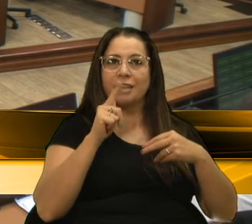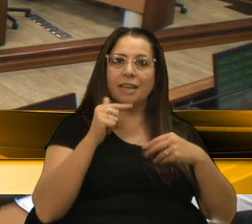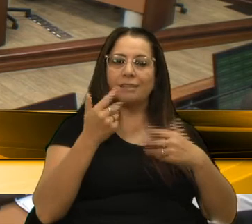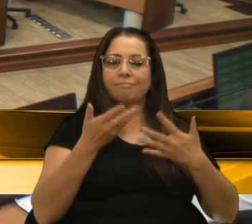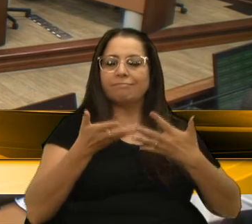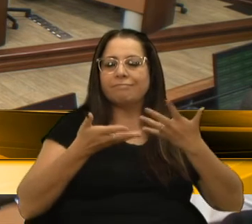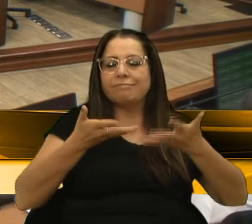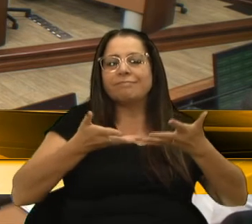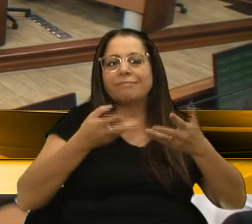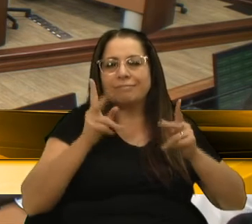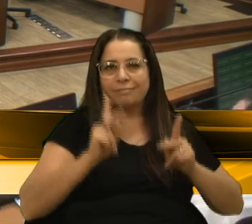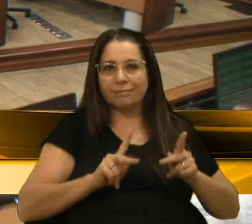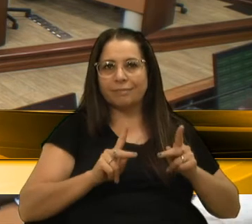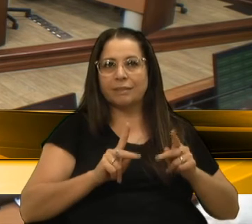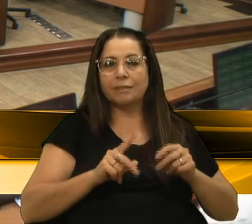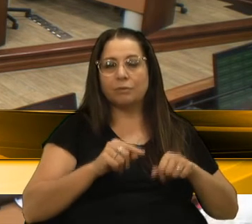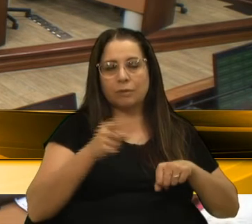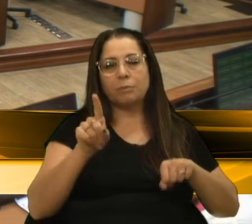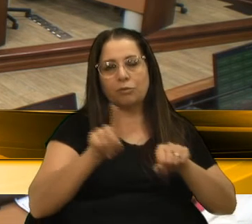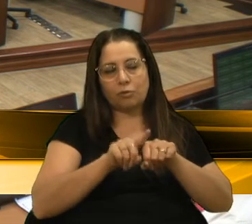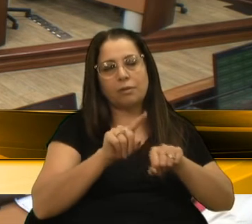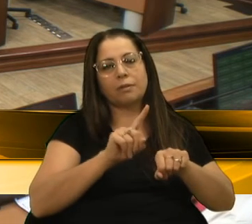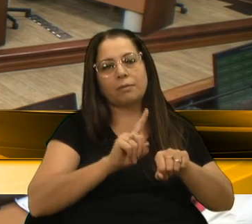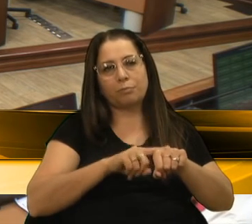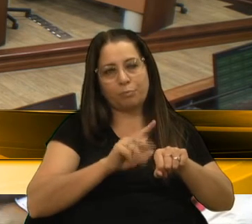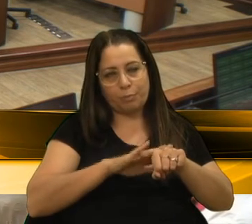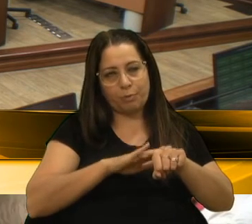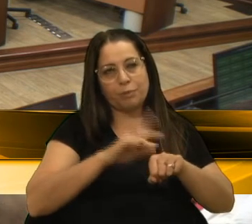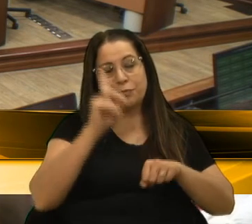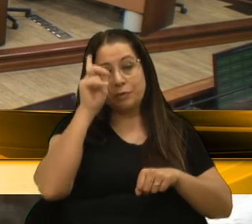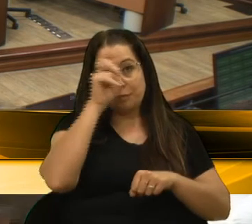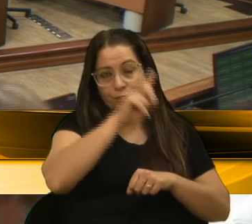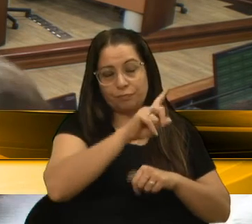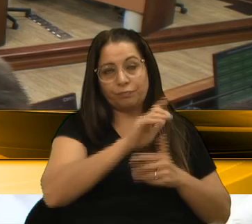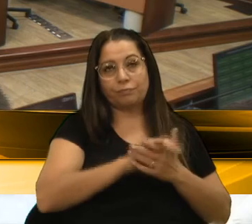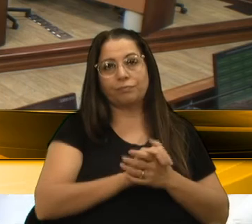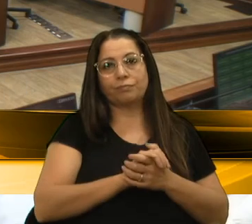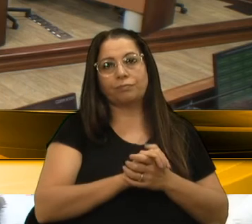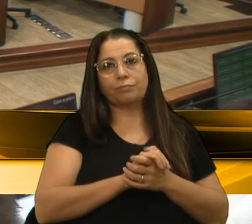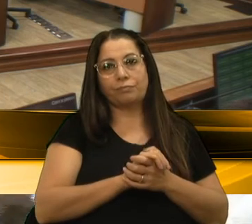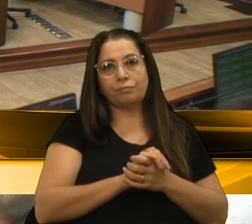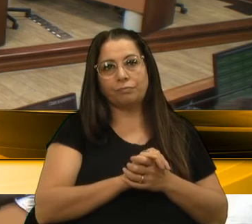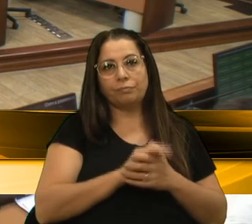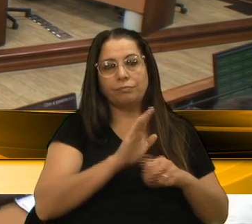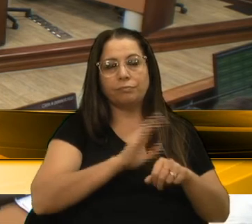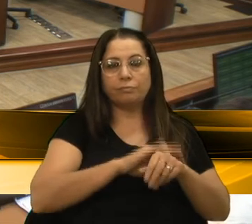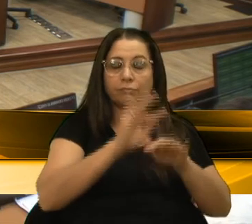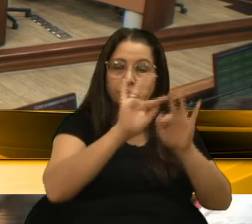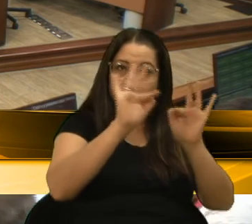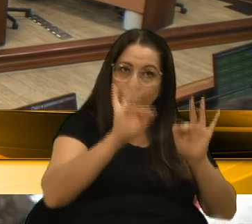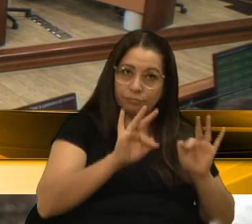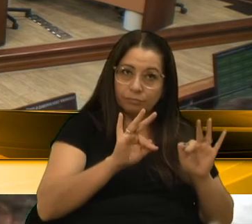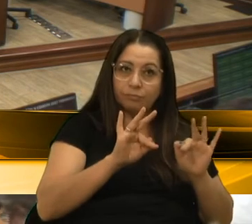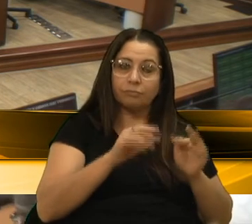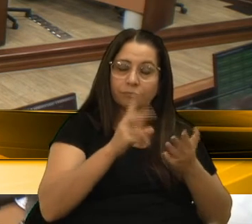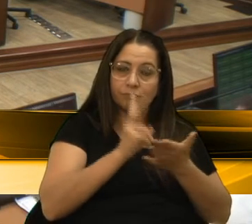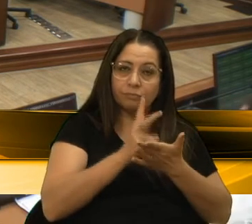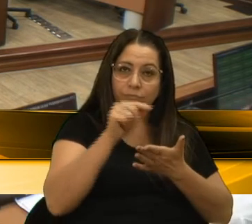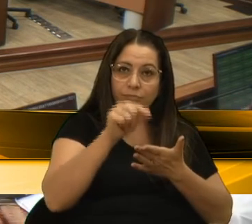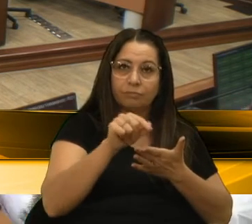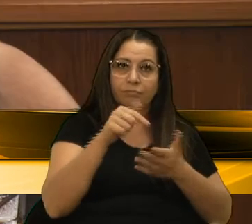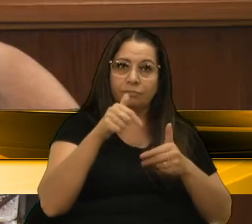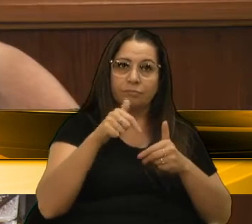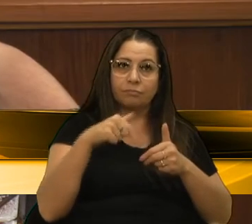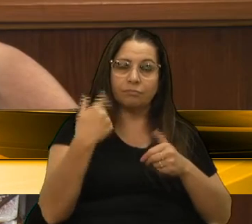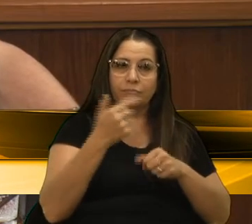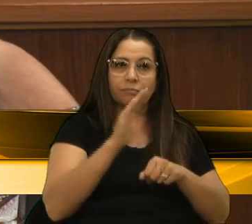o senhor também passou momentos difíceis, também, também, momentos felizes, mas continua aqui ainda trabalhando pelo